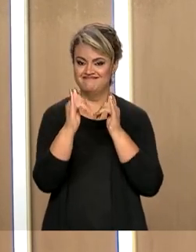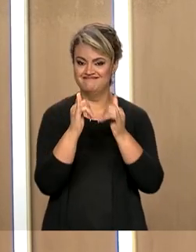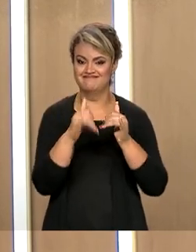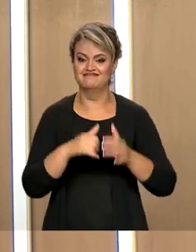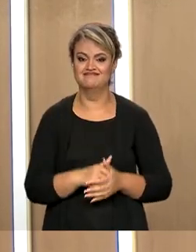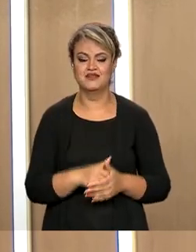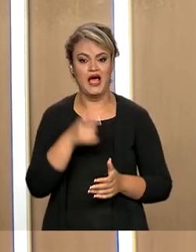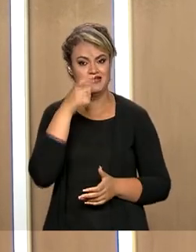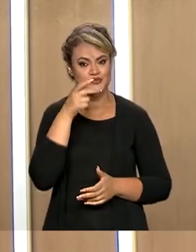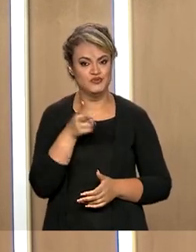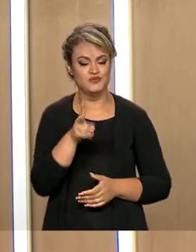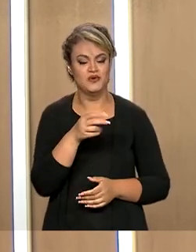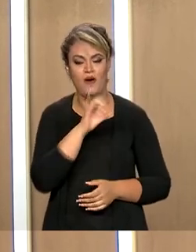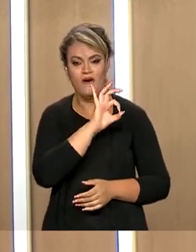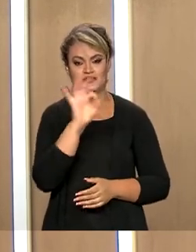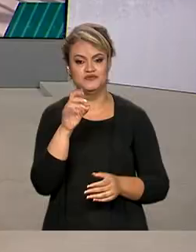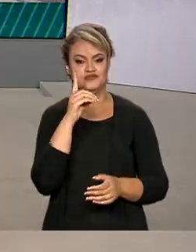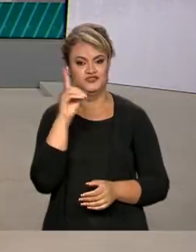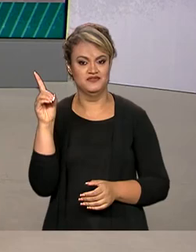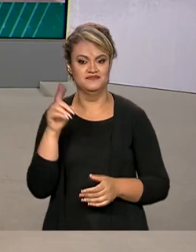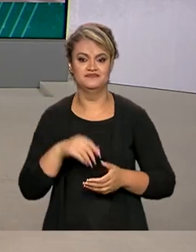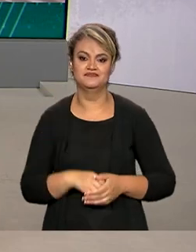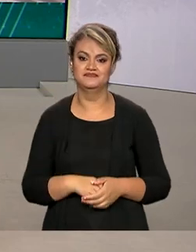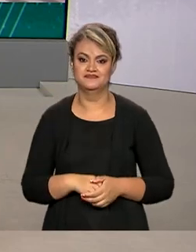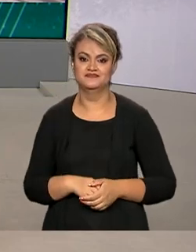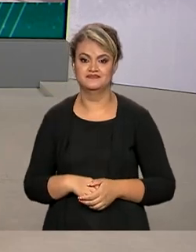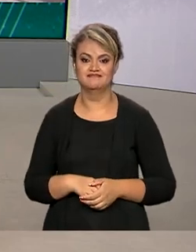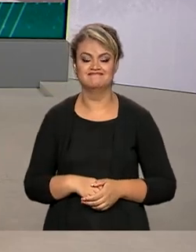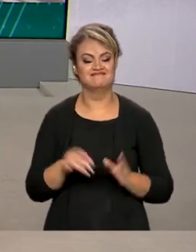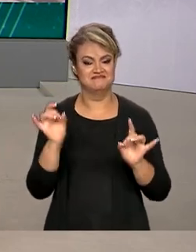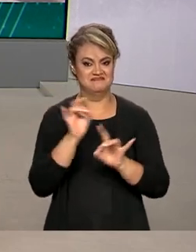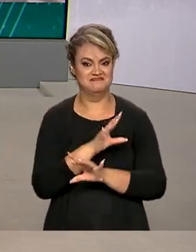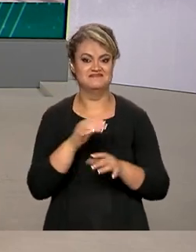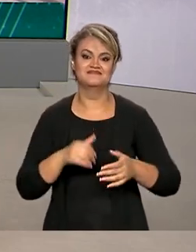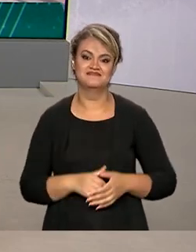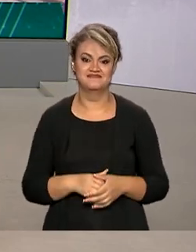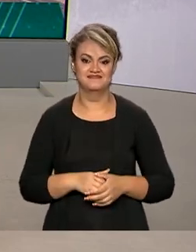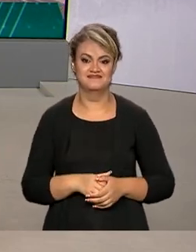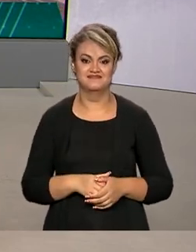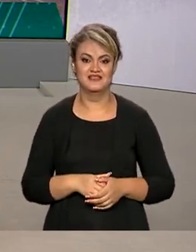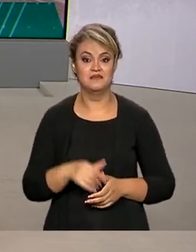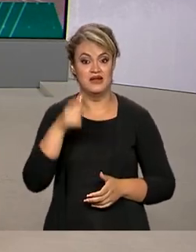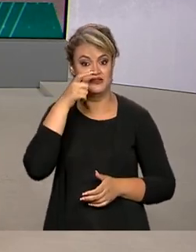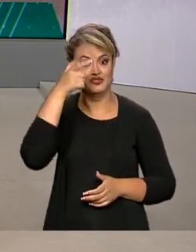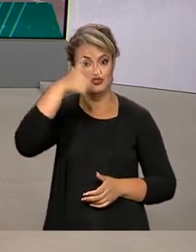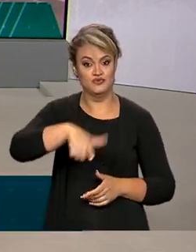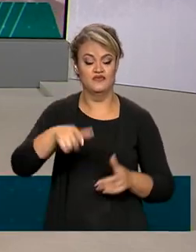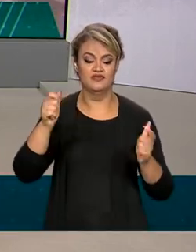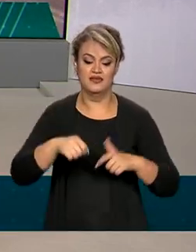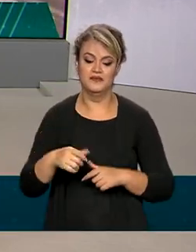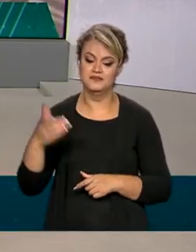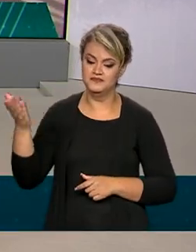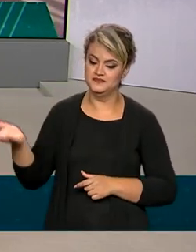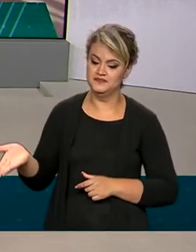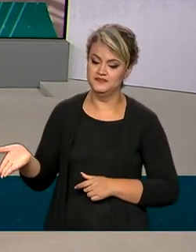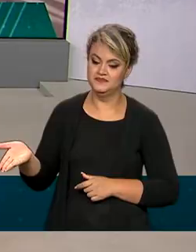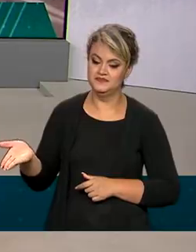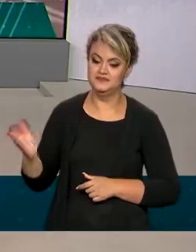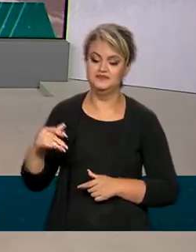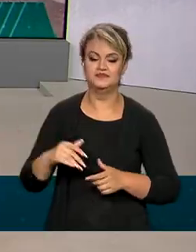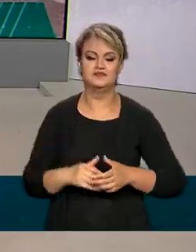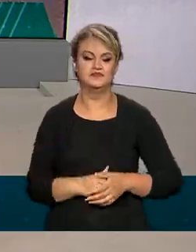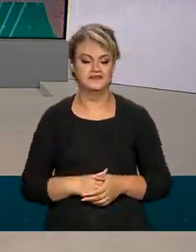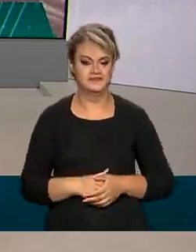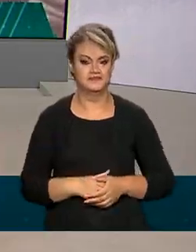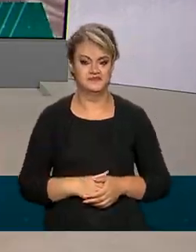você hoje. Continue conosco e tenha um ótimo dia. É isso, a gente fica por aqui. Para rever as reportagens, acesse as redes